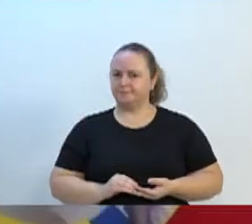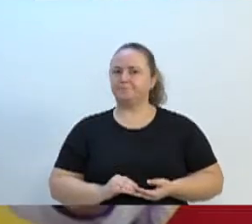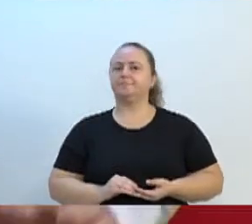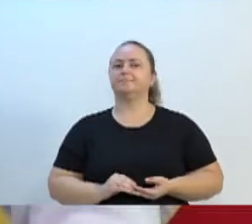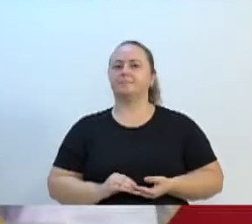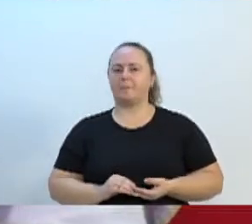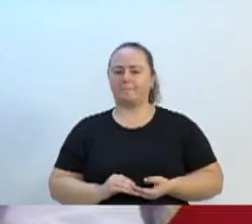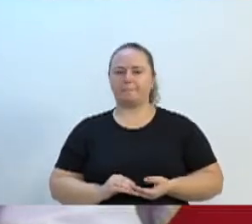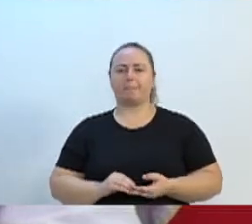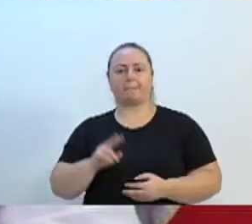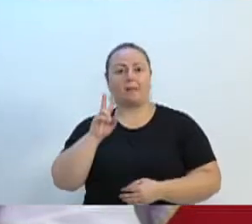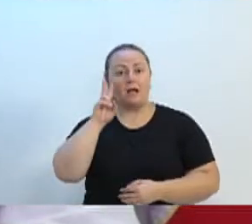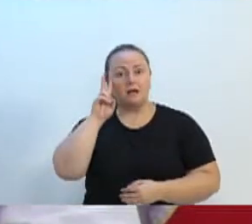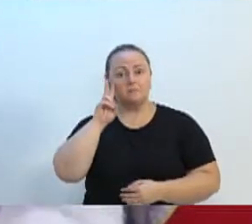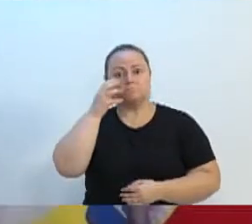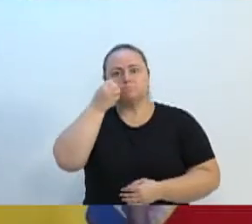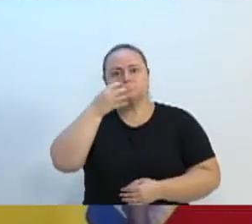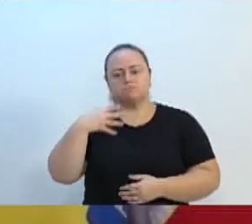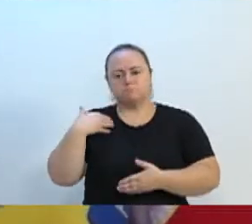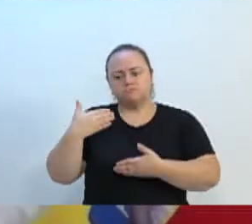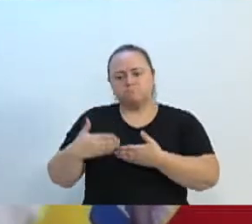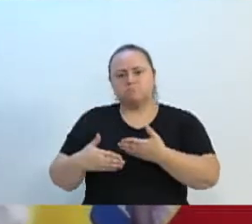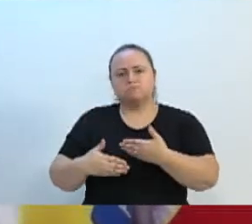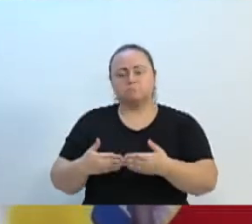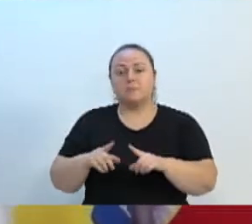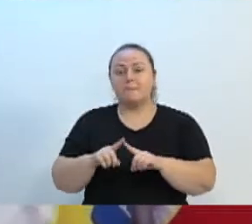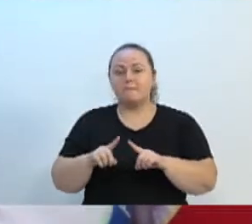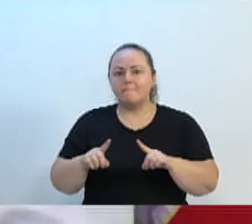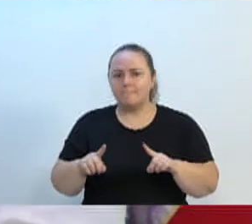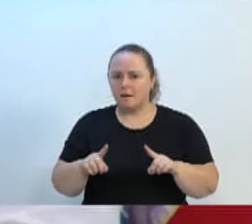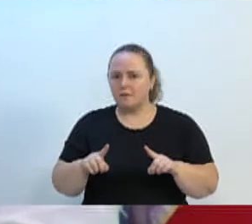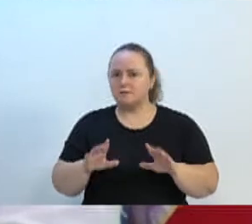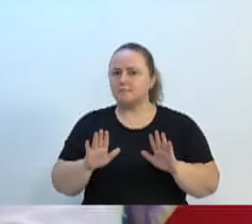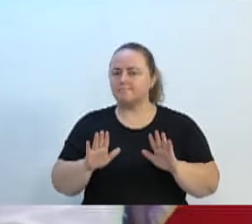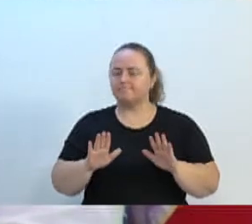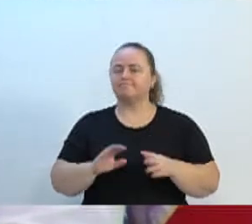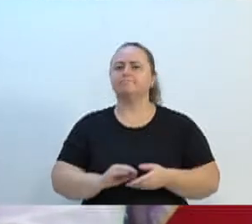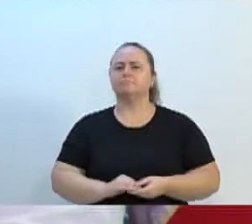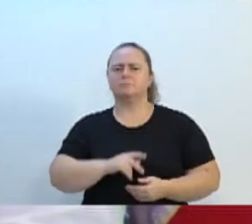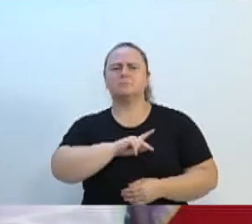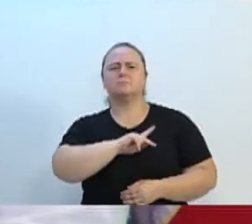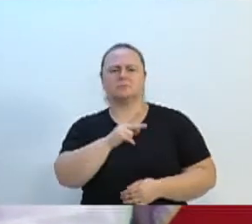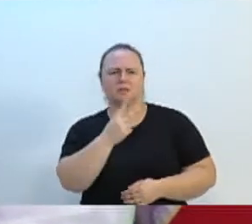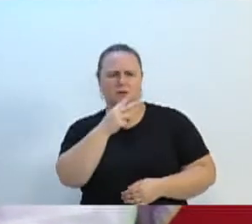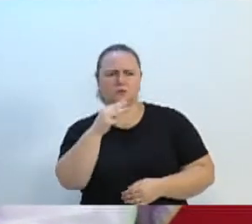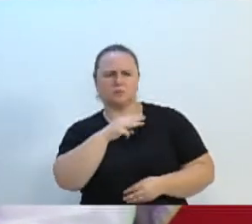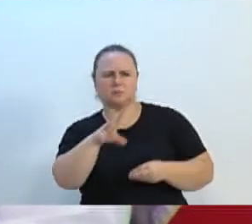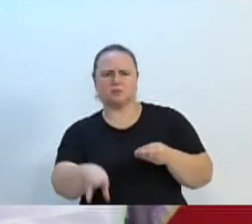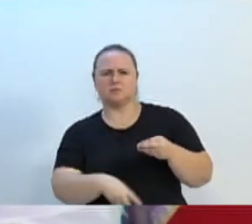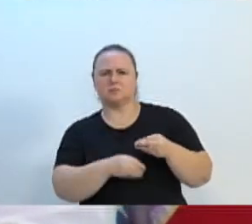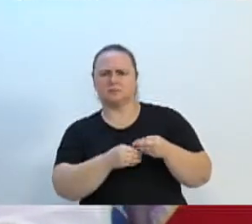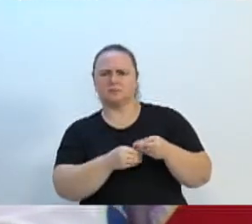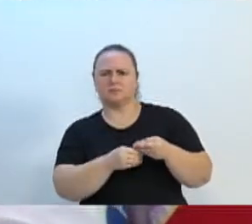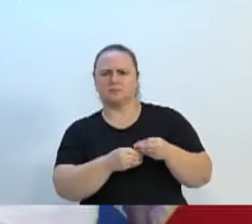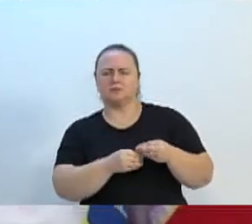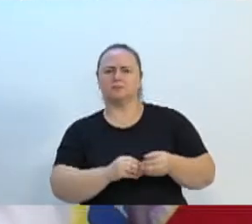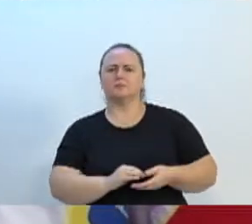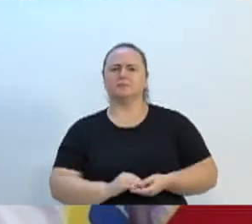bons frutos com a Carlos Kriga. Mas eu quero aqui... Presidente, dois minutinhos pelos três é a parte para concluir.